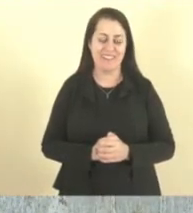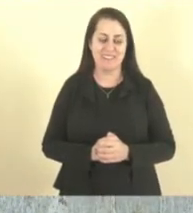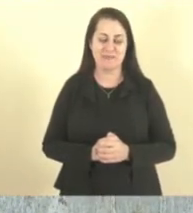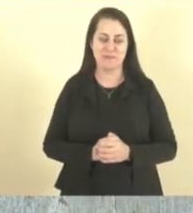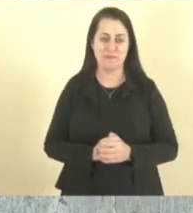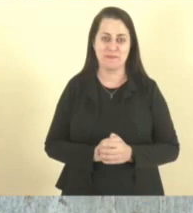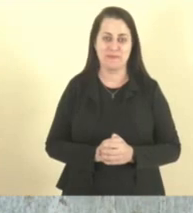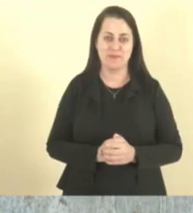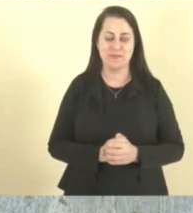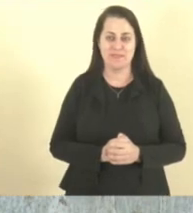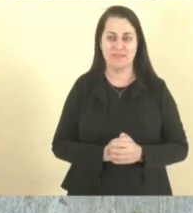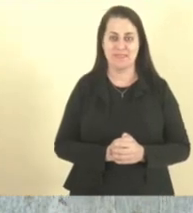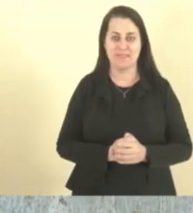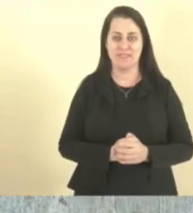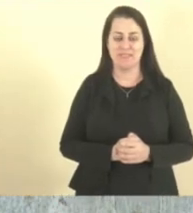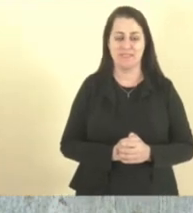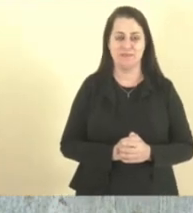agora.